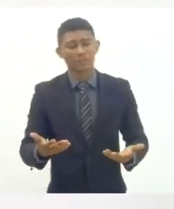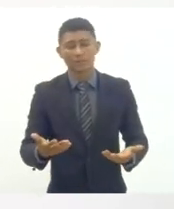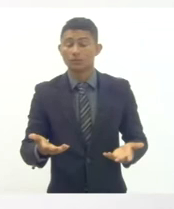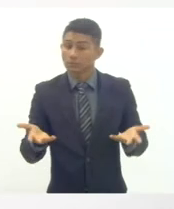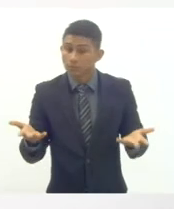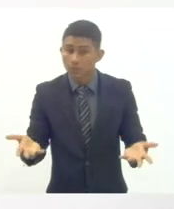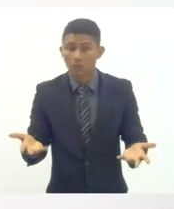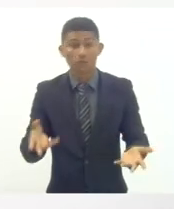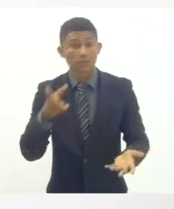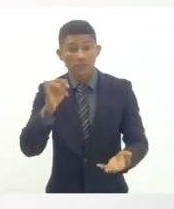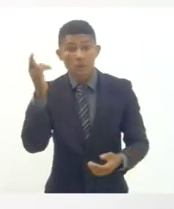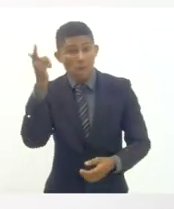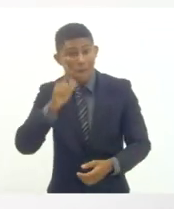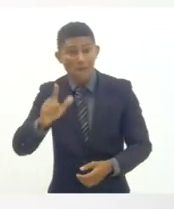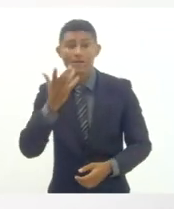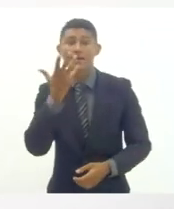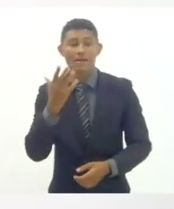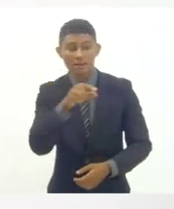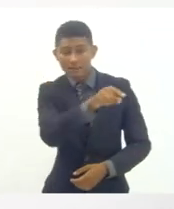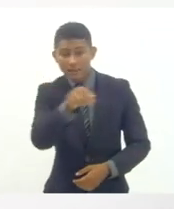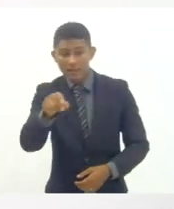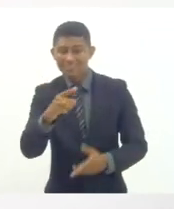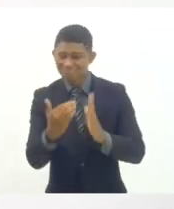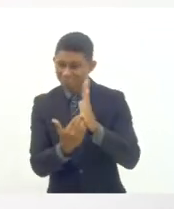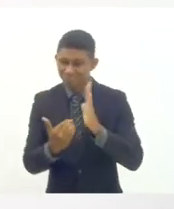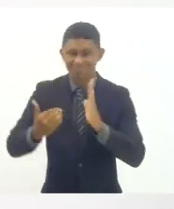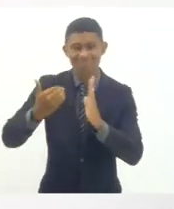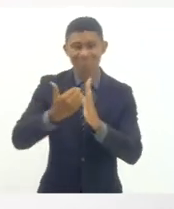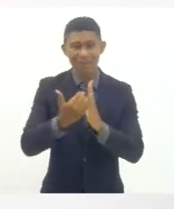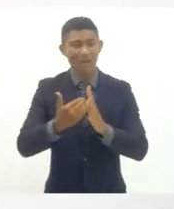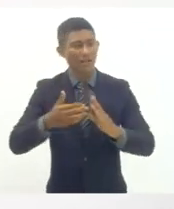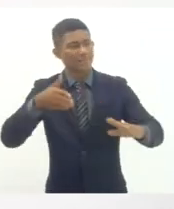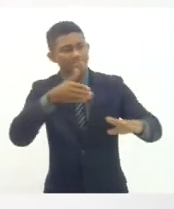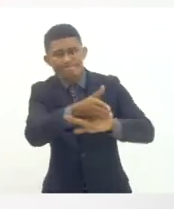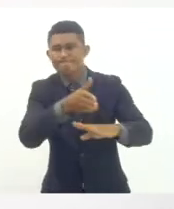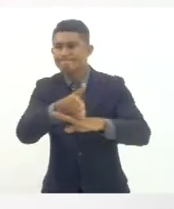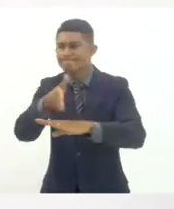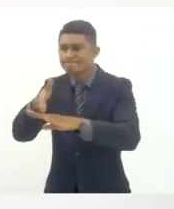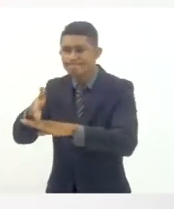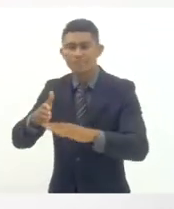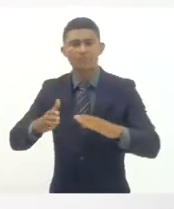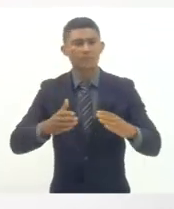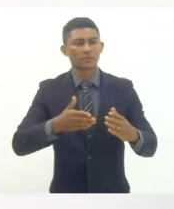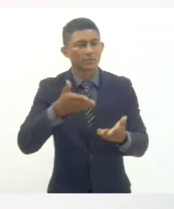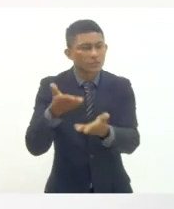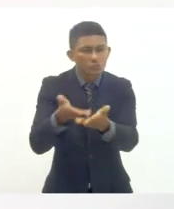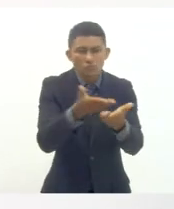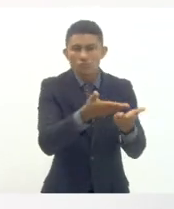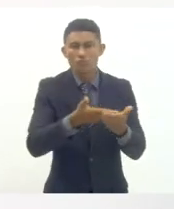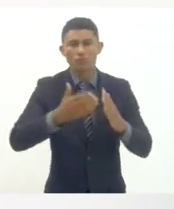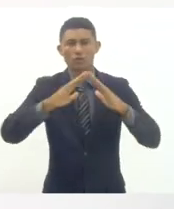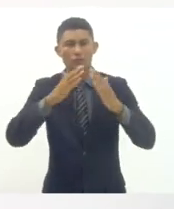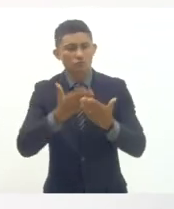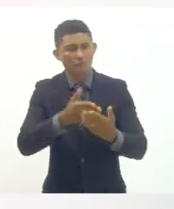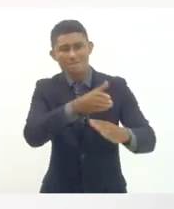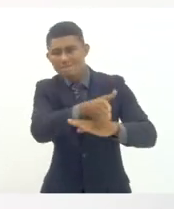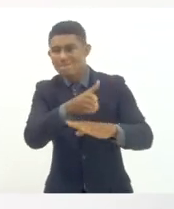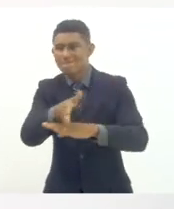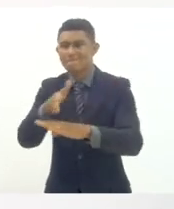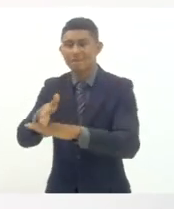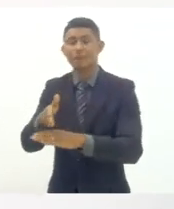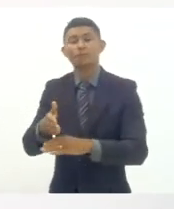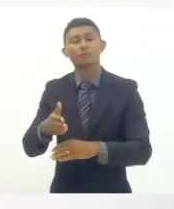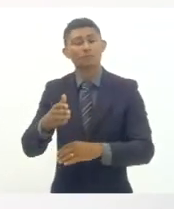o alcance da educação infantil se a gente conseguir ampliar o alcance da escolaridade desde a creche a gente vai colher resultados